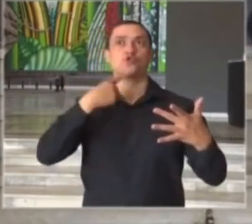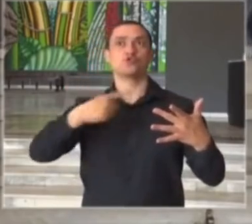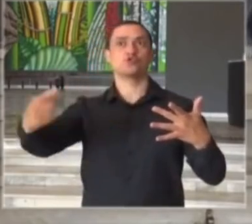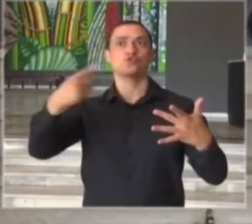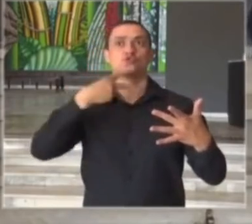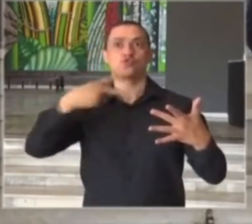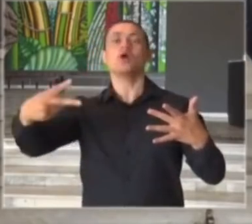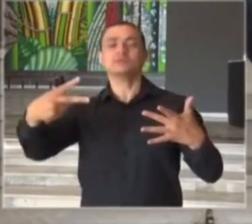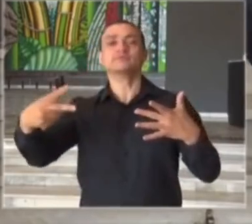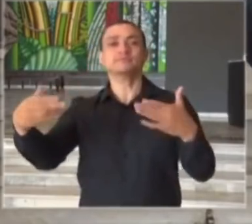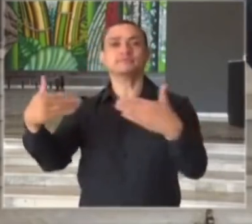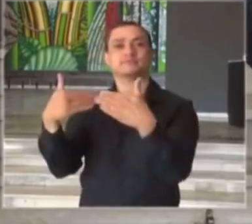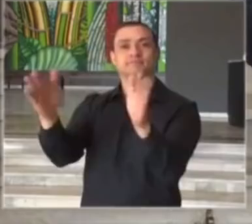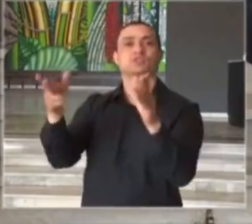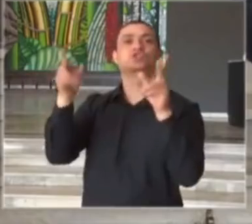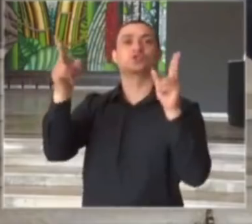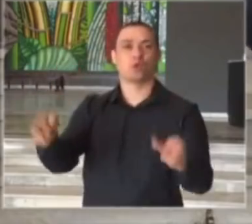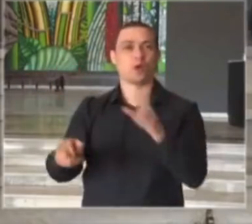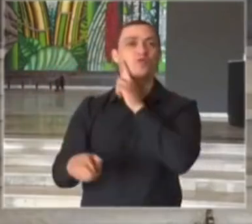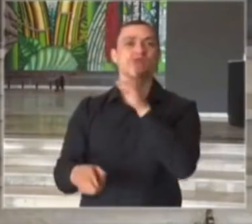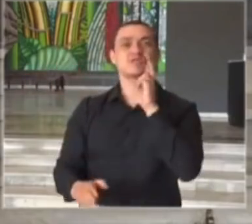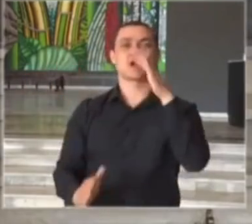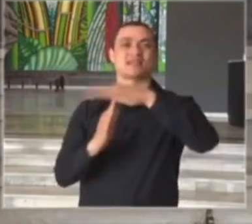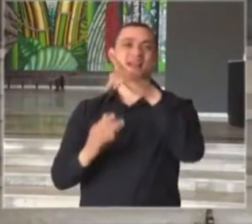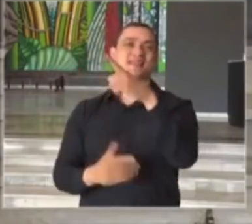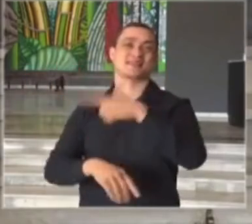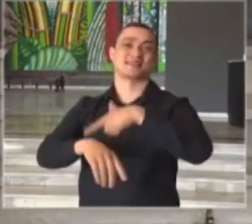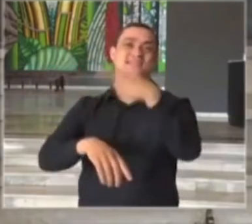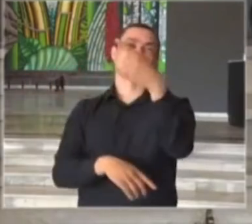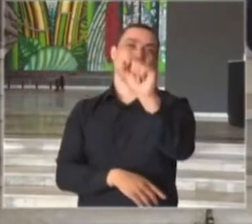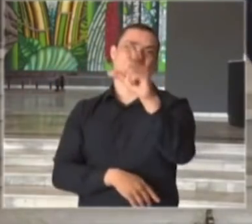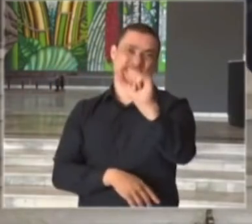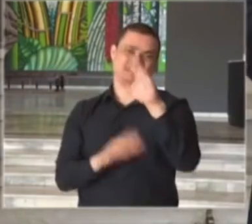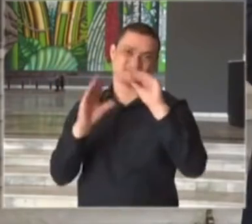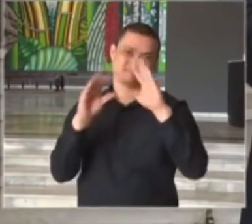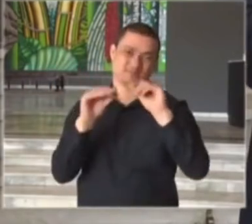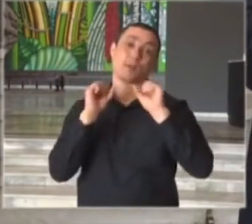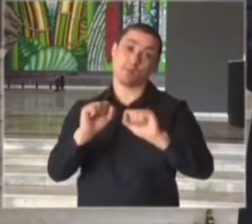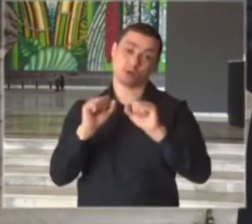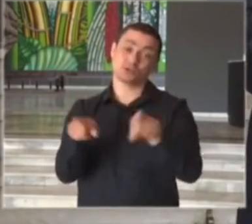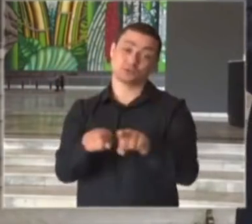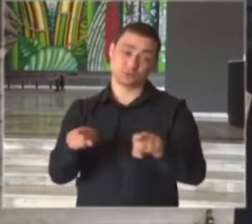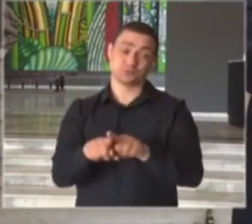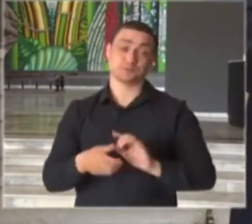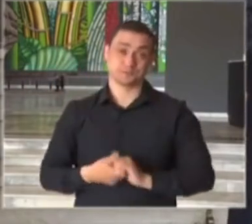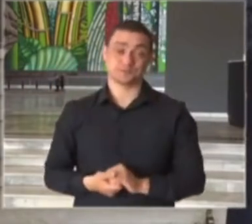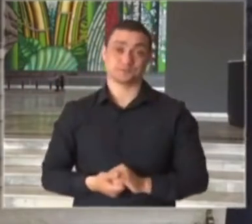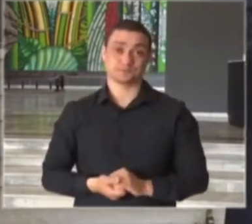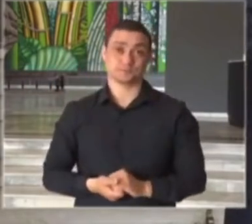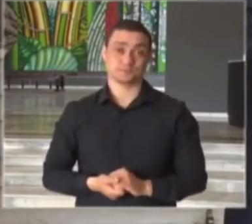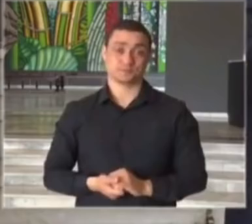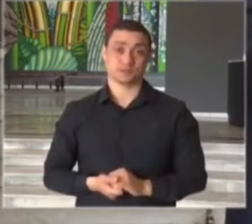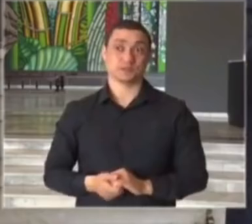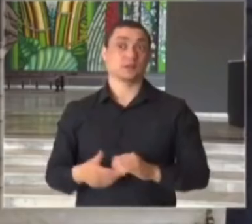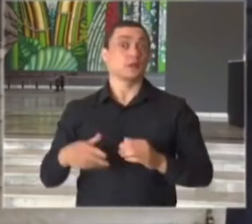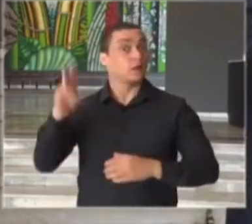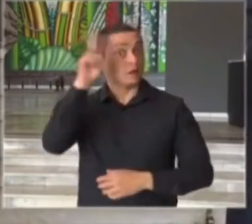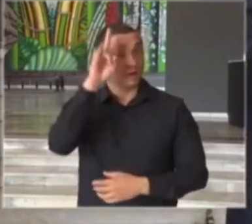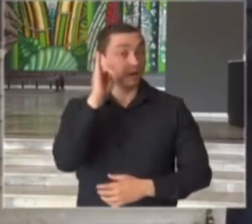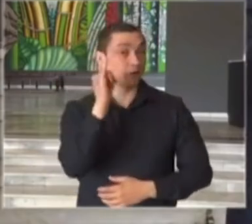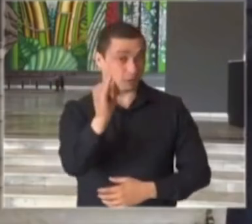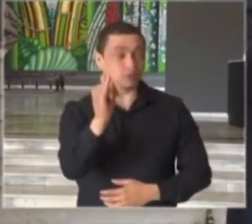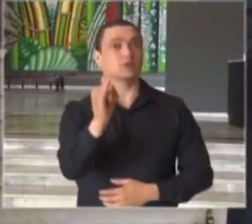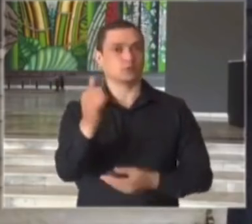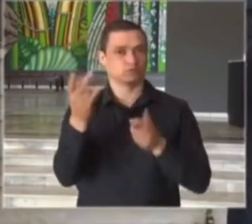ter o mesmo comportamento em relação aos estabelecimentos de alimentação. Vale ressaltar que